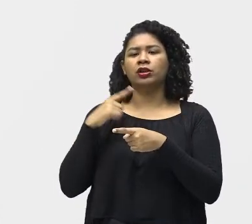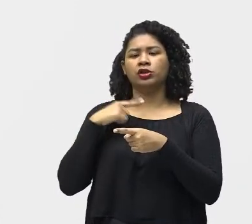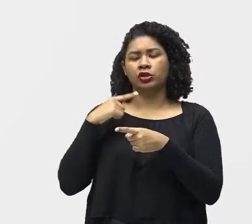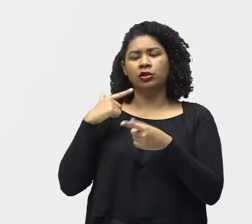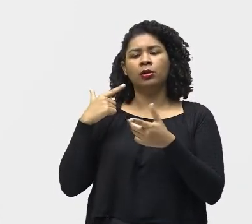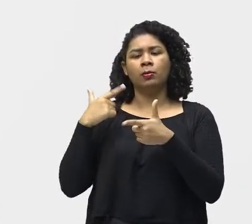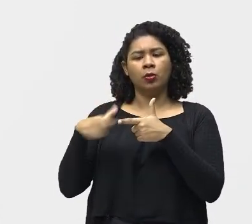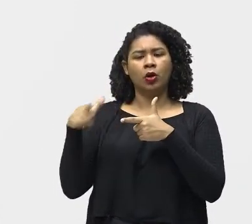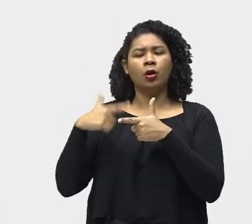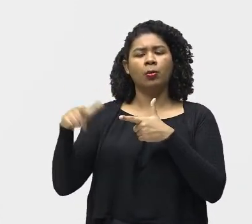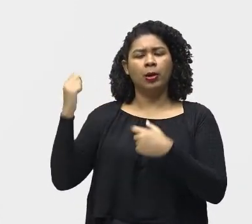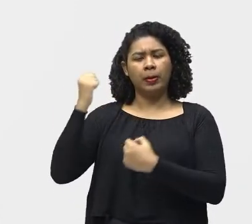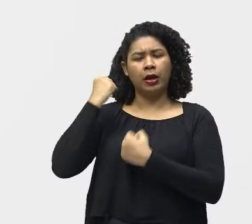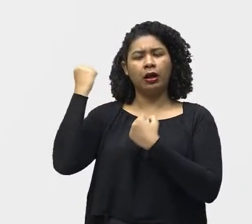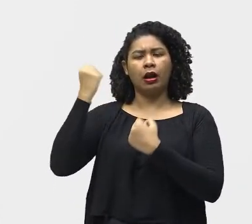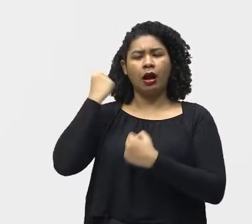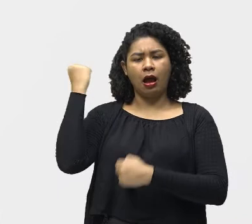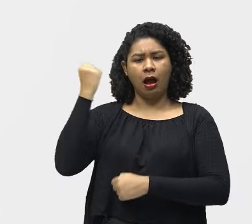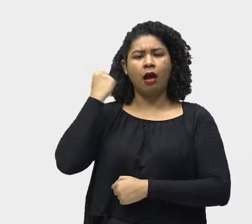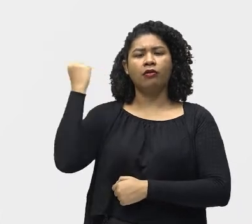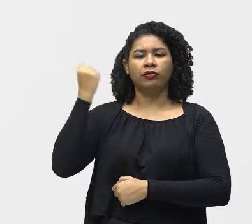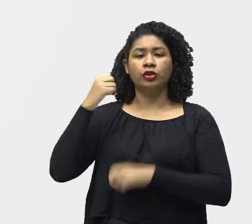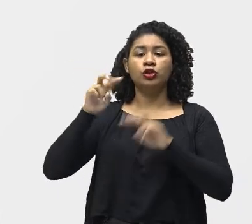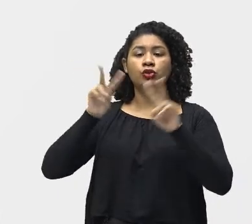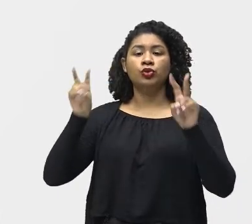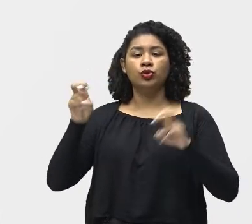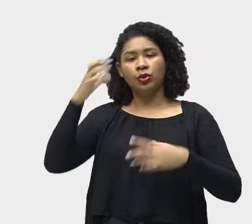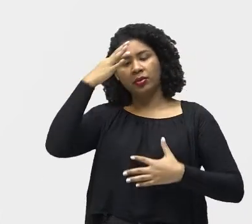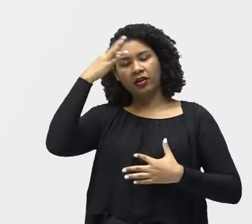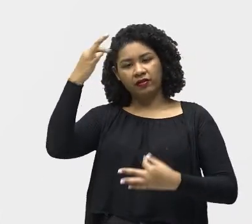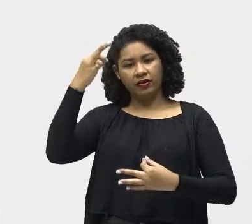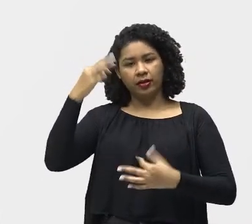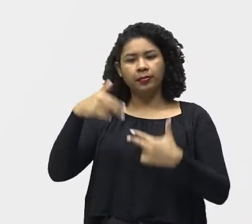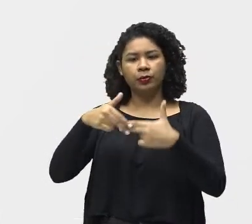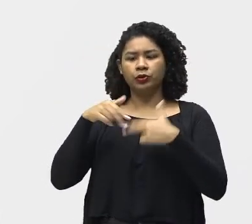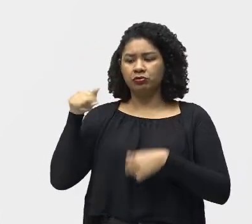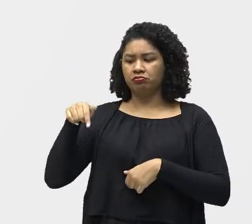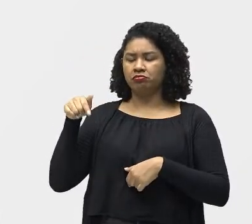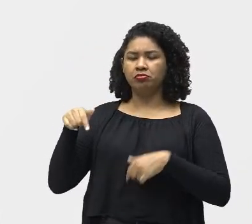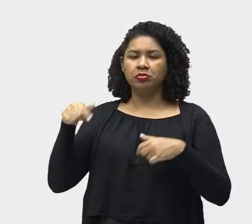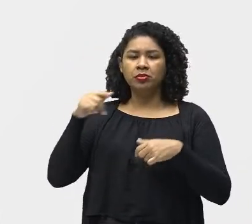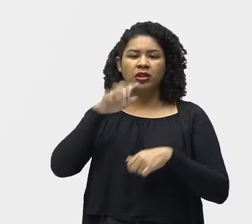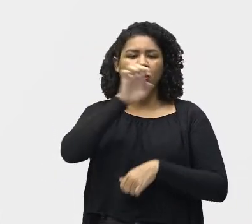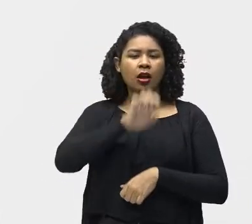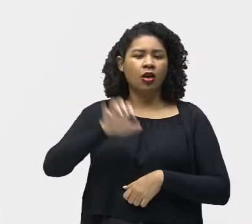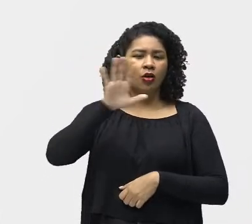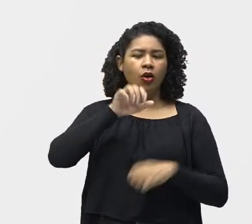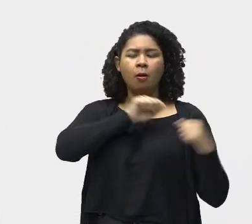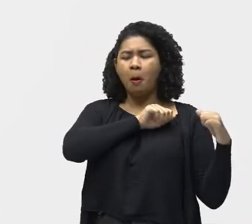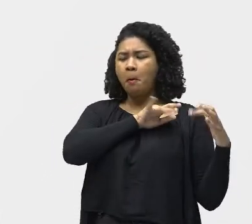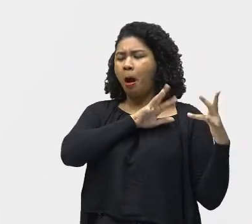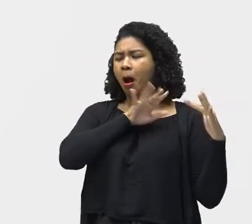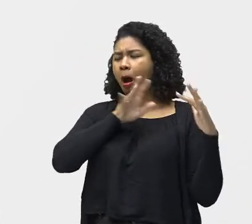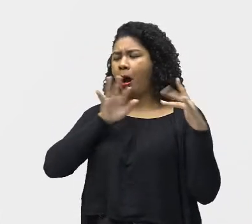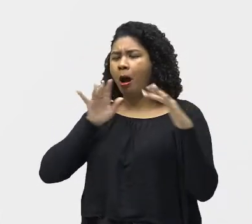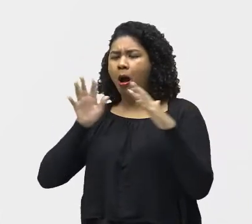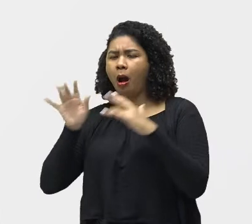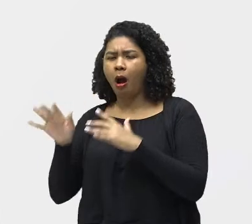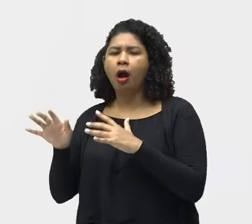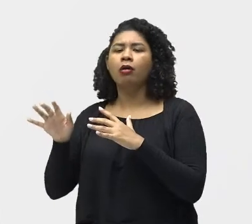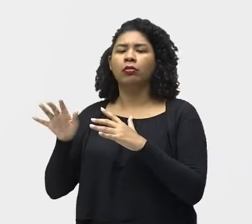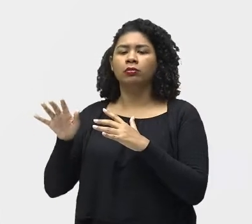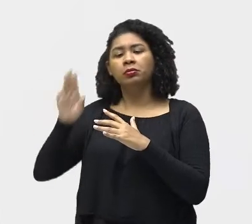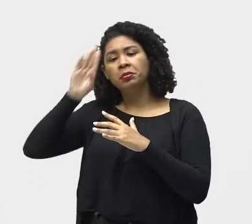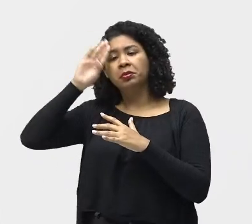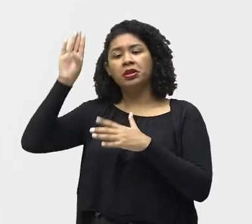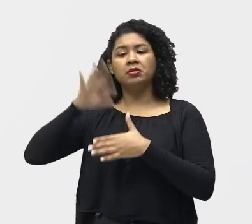Conselho de Trento Reuniu representantes da igreja católica De toda a Europa, Das igrejas ortodoxas e teólogos protestantes. Como nós vamos